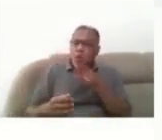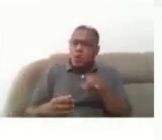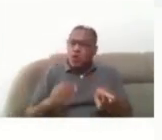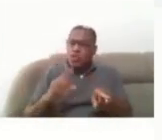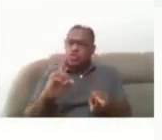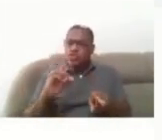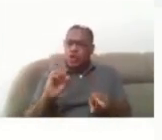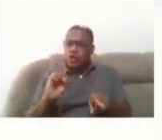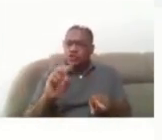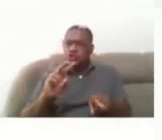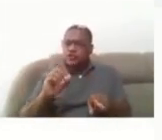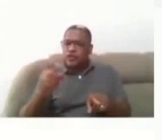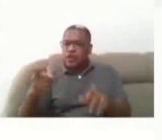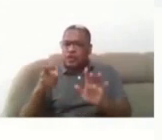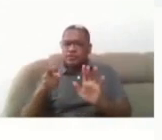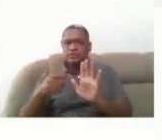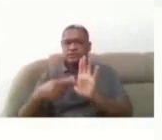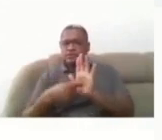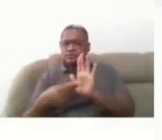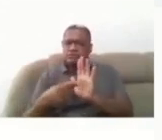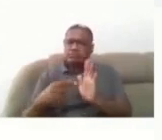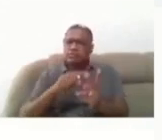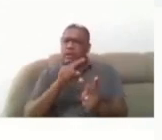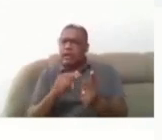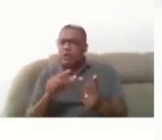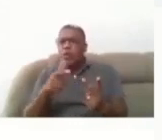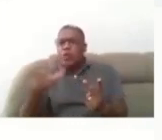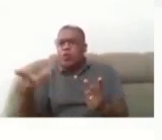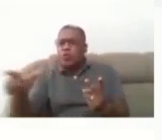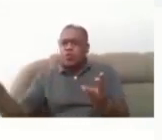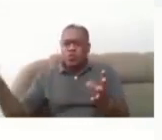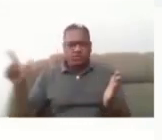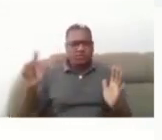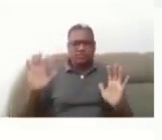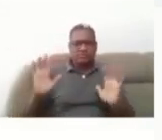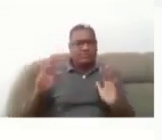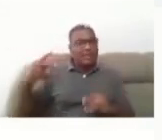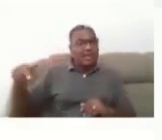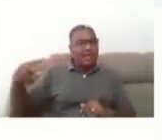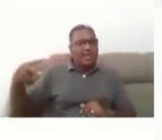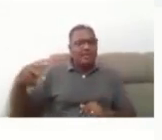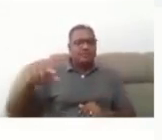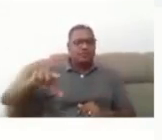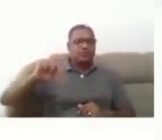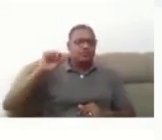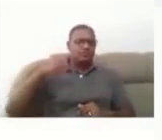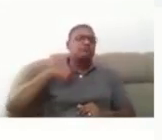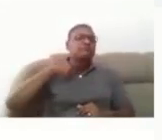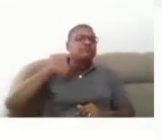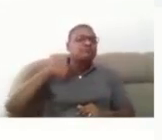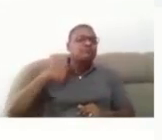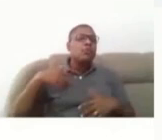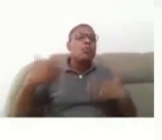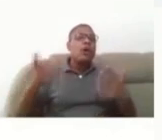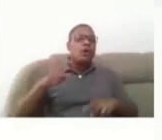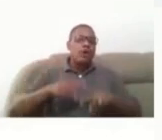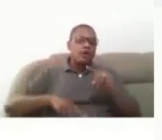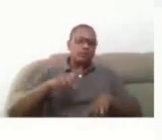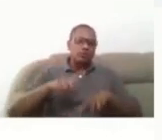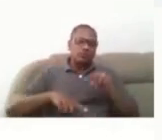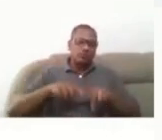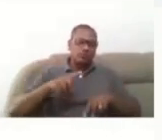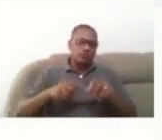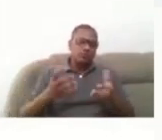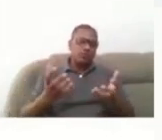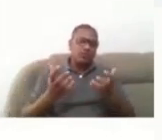você usa esse. Olha, tem aqui o Orca, você utiliza esse. É o usuário que vai ver qual recurso que ele